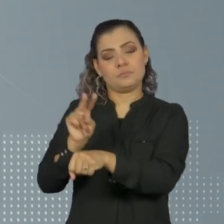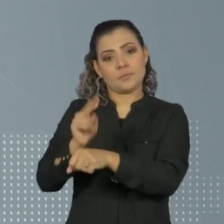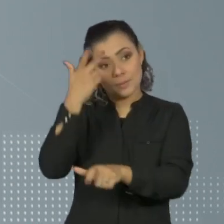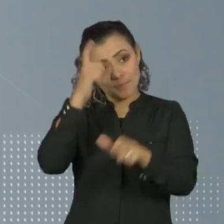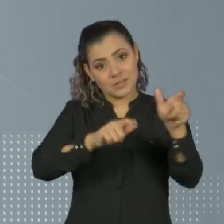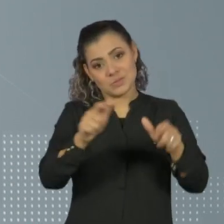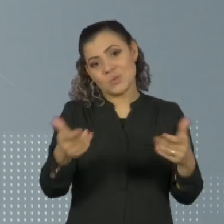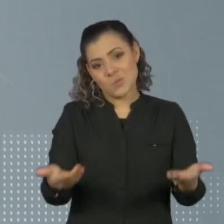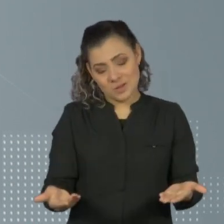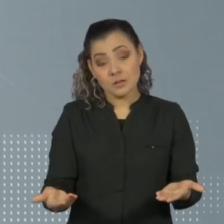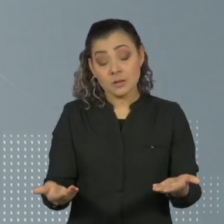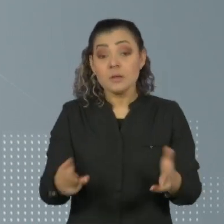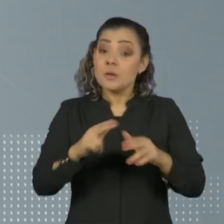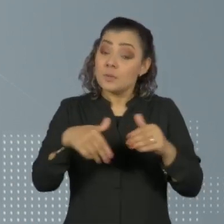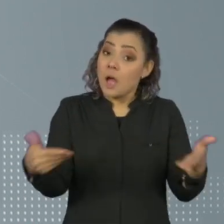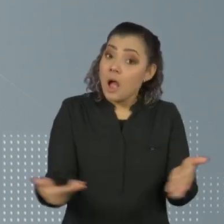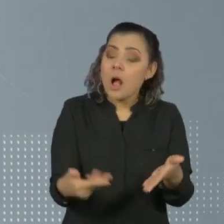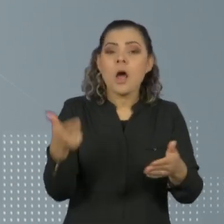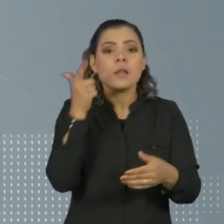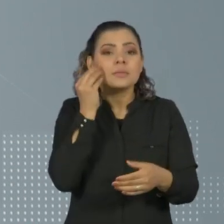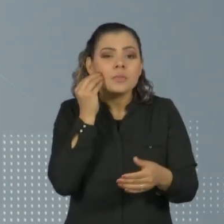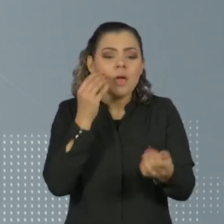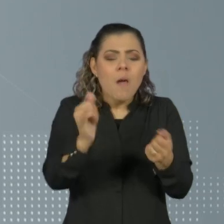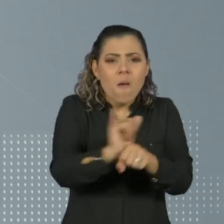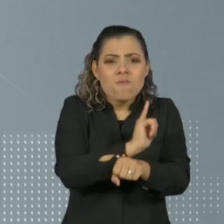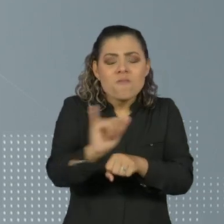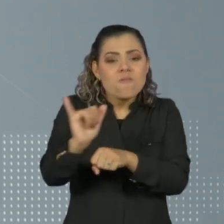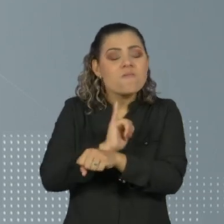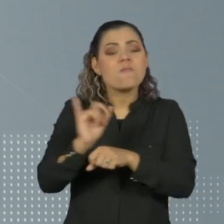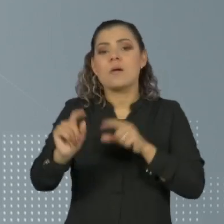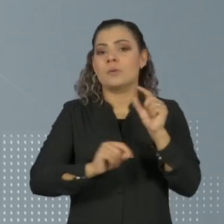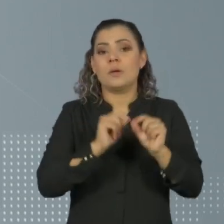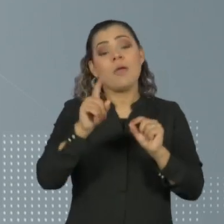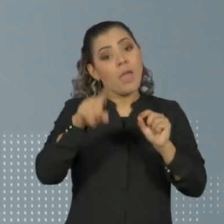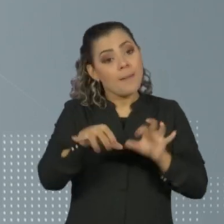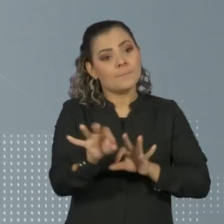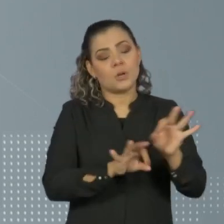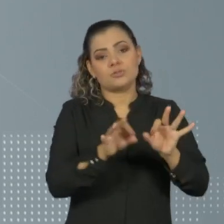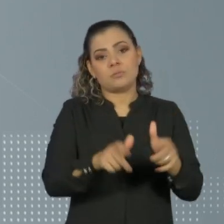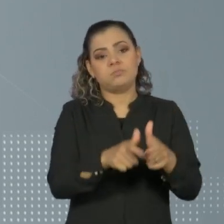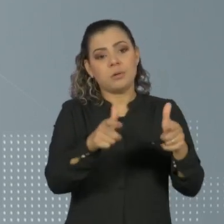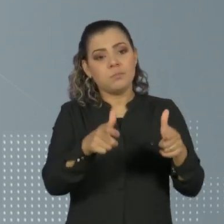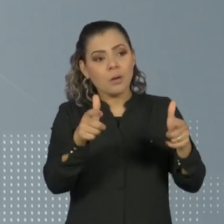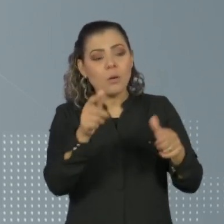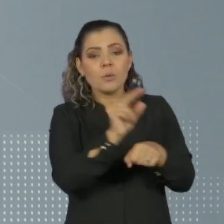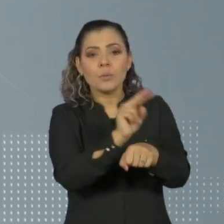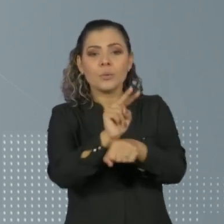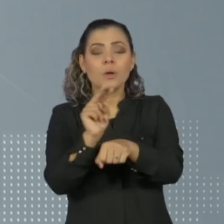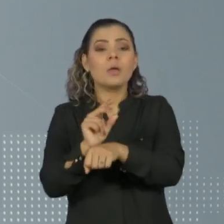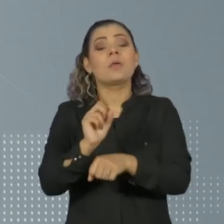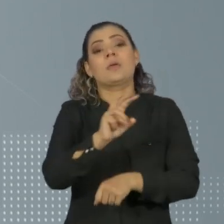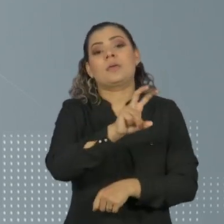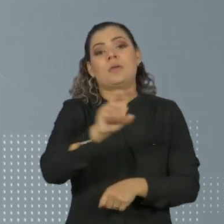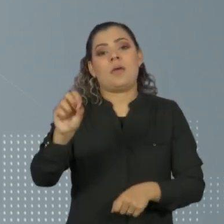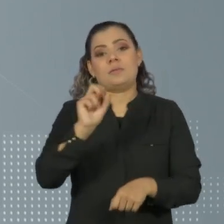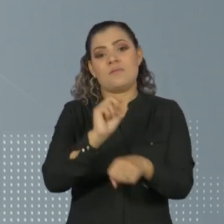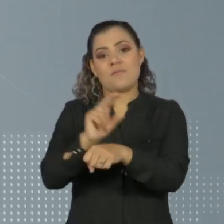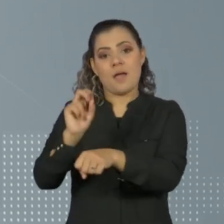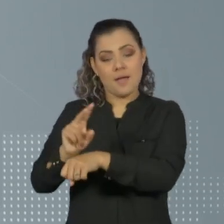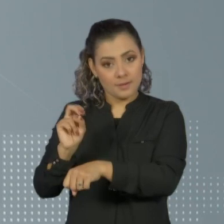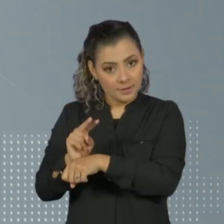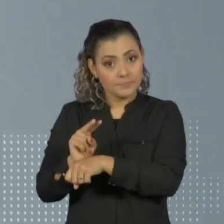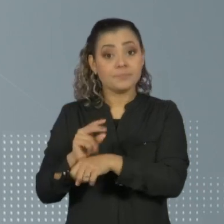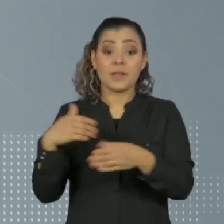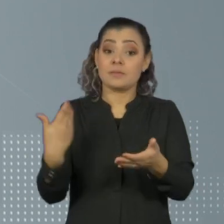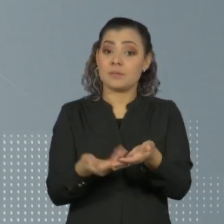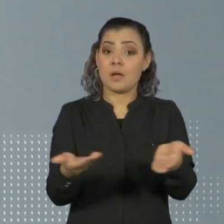situação de rua. Então o que nós estamos pleiteando é a ampliação desse programa para além das 500 vagas até agora